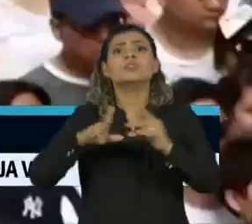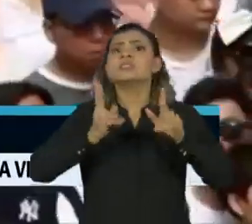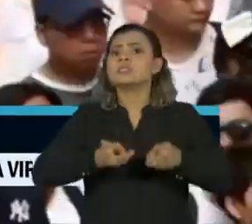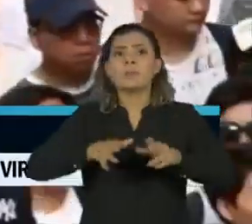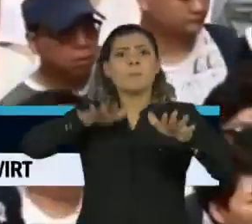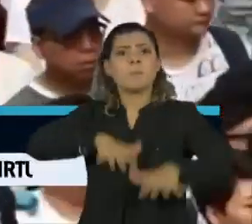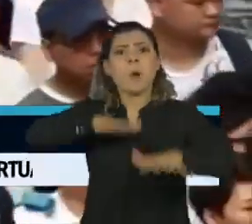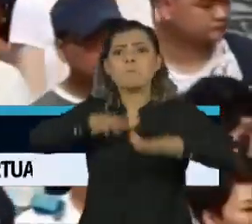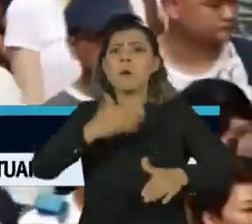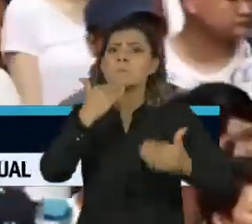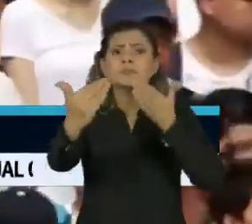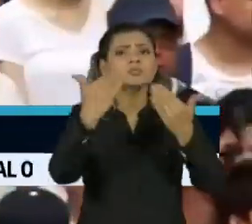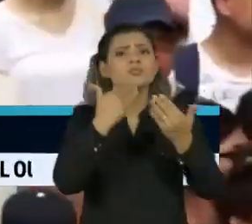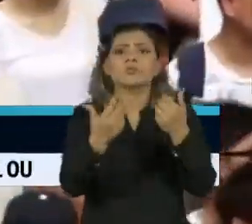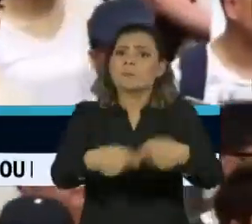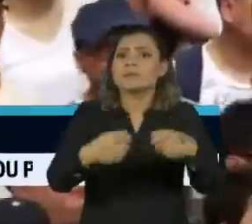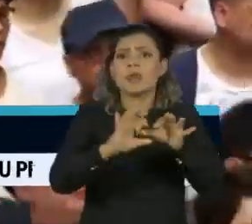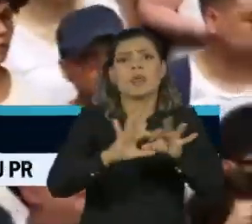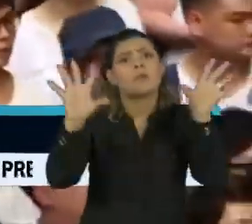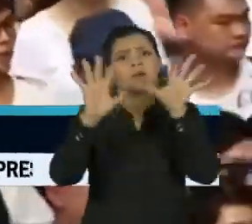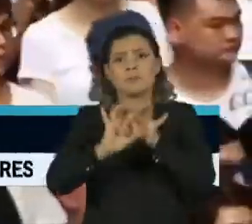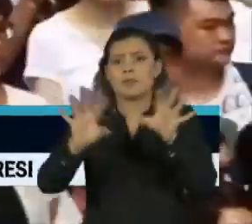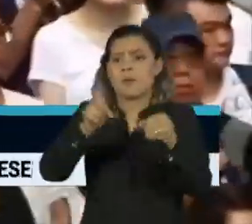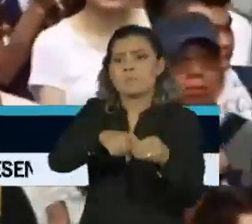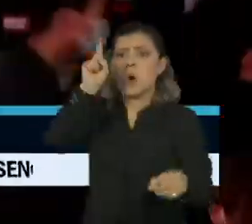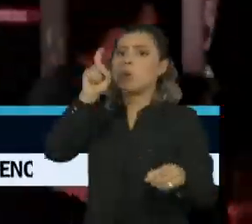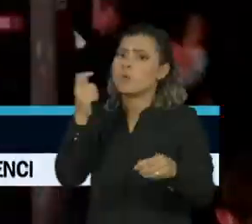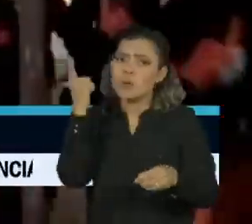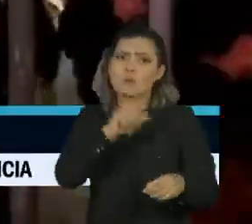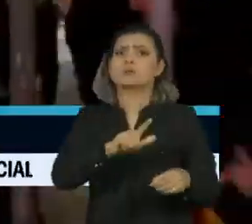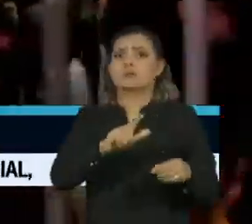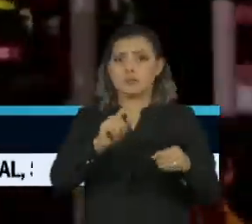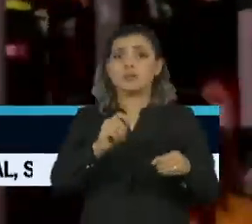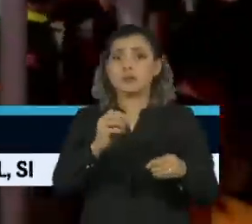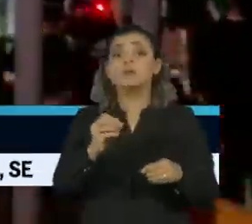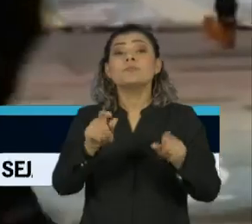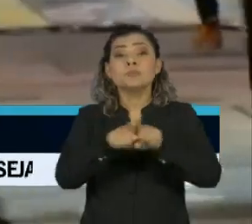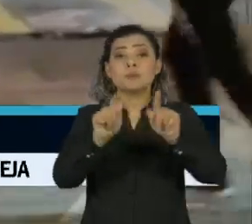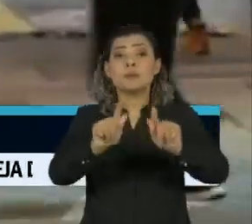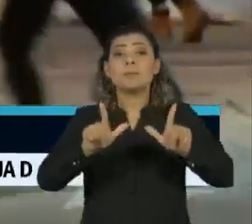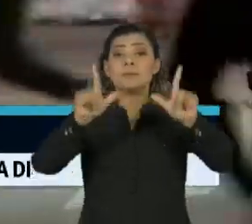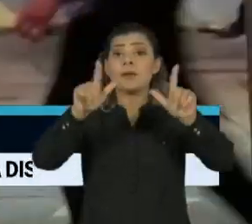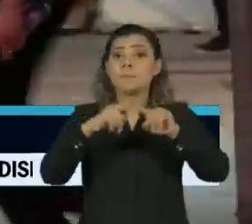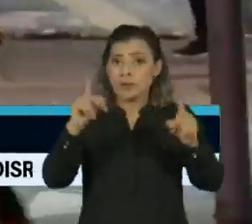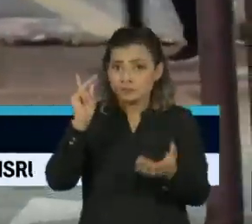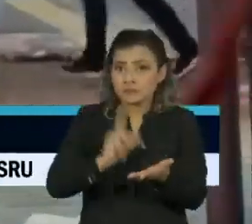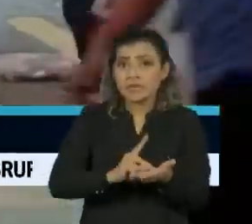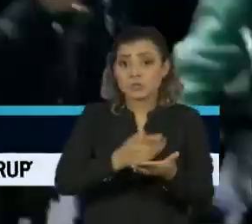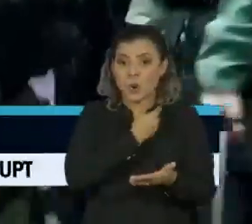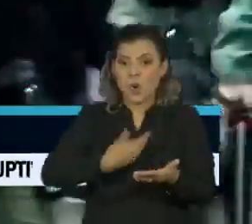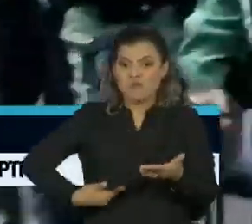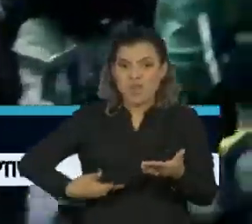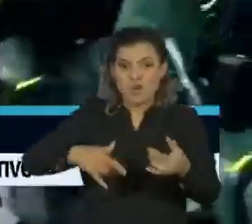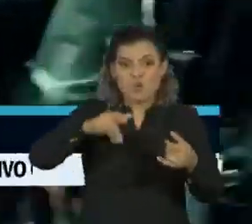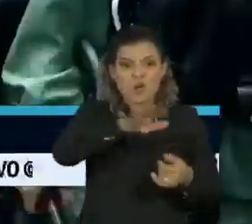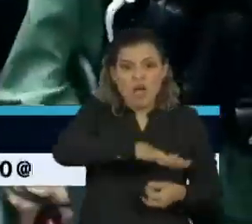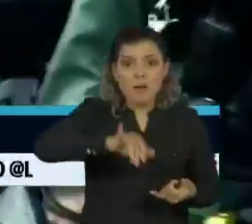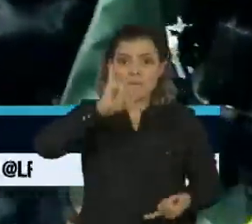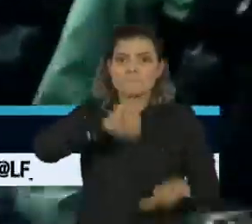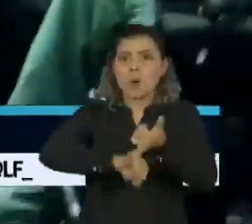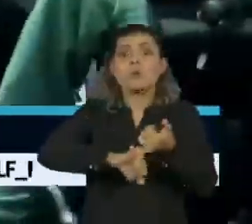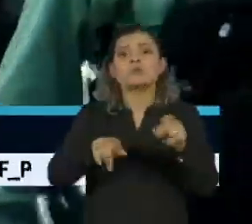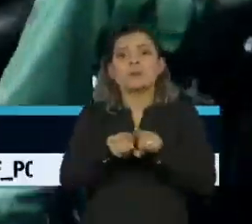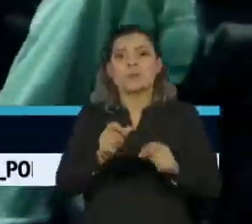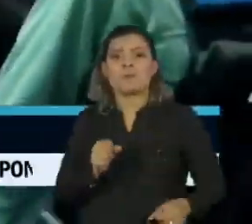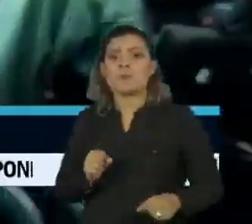protestos pedindo mais liberdade e independência de Pequim. E são duramente reprimidos pelo governo local alinhado ao Partido